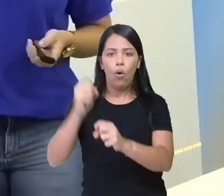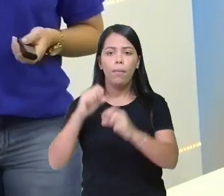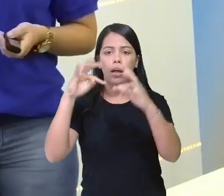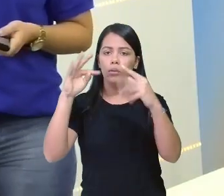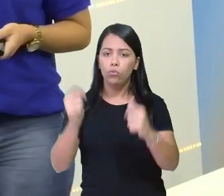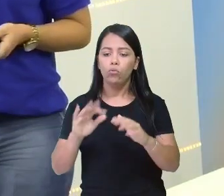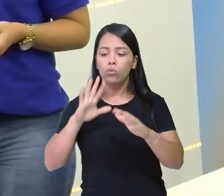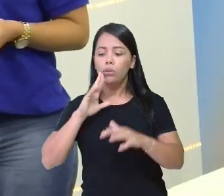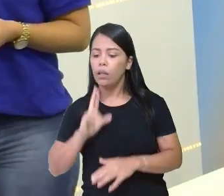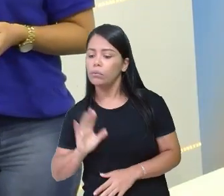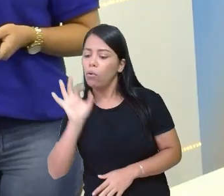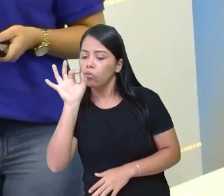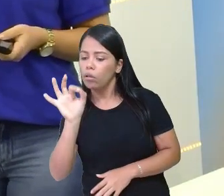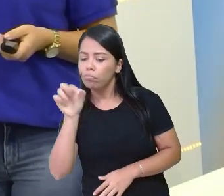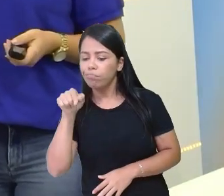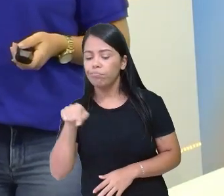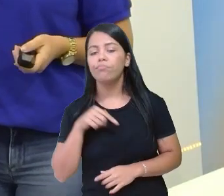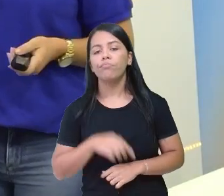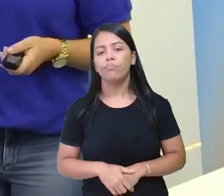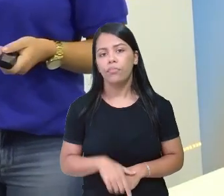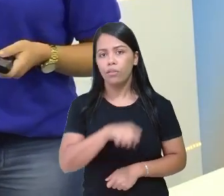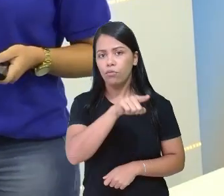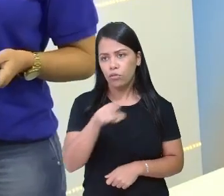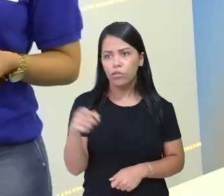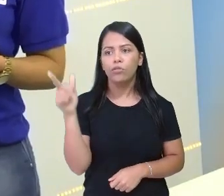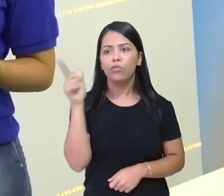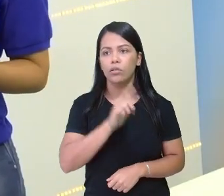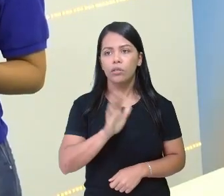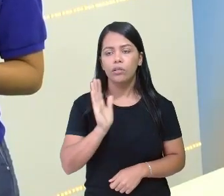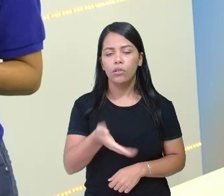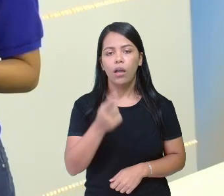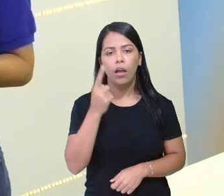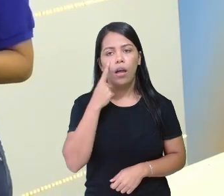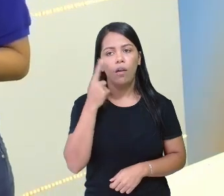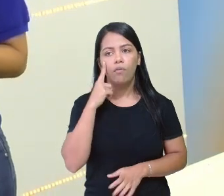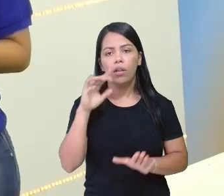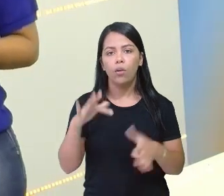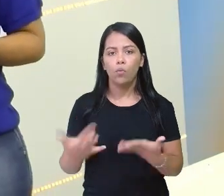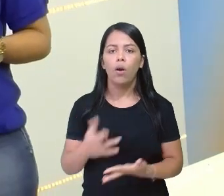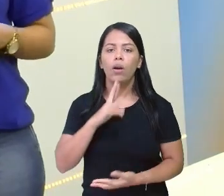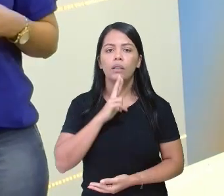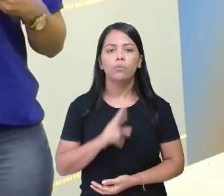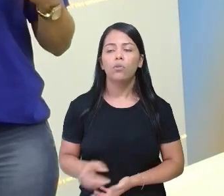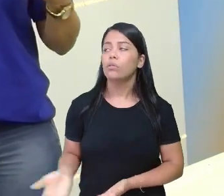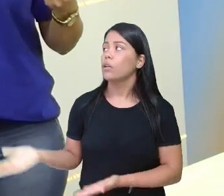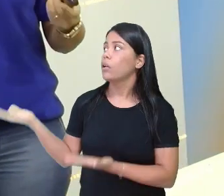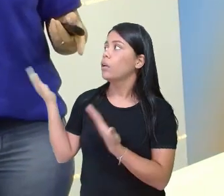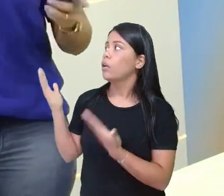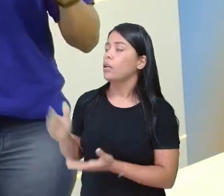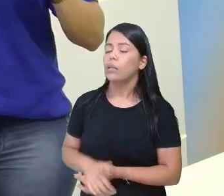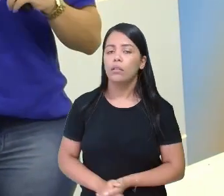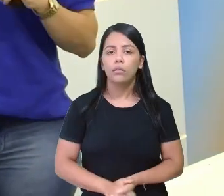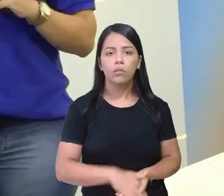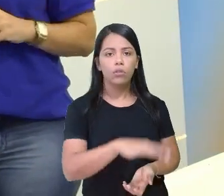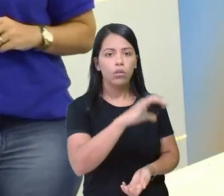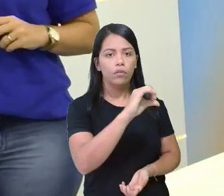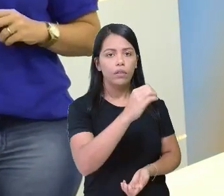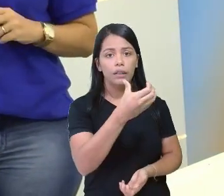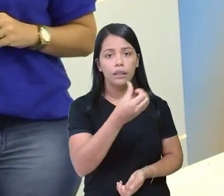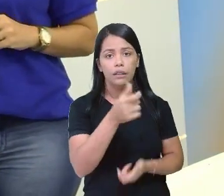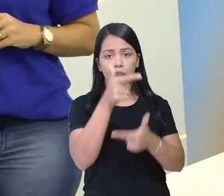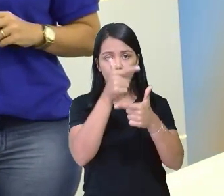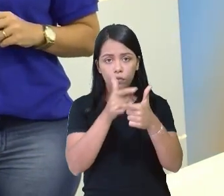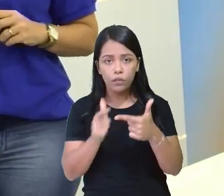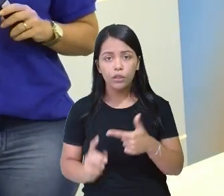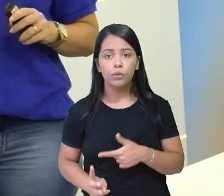Vocês aí já conseguiram ver aqui qual é o resultado dessa conta? 96 dividido por